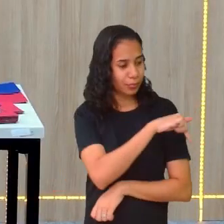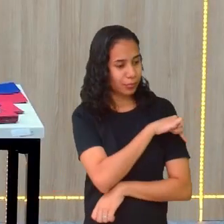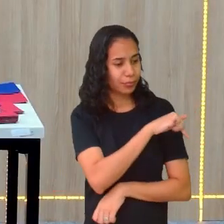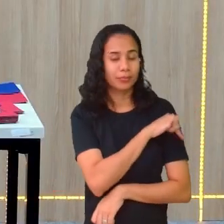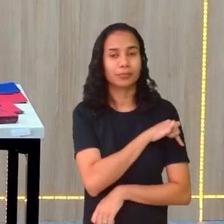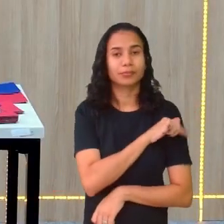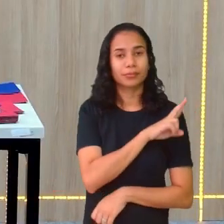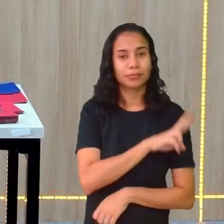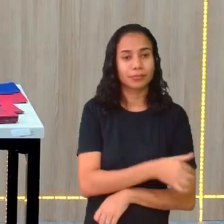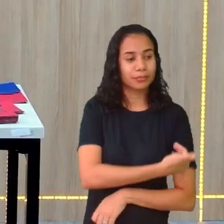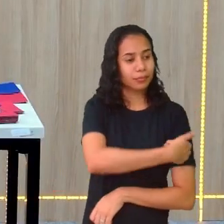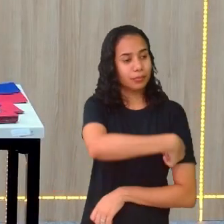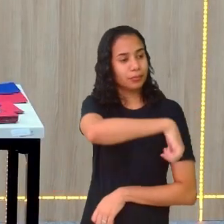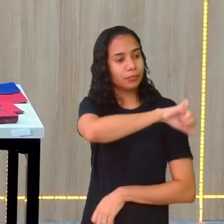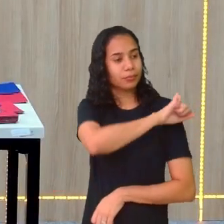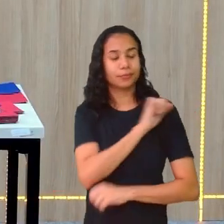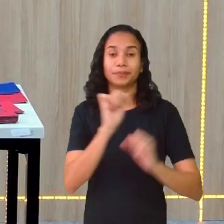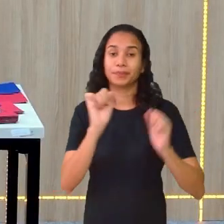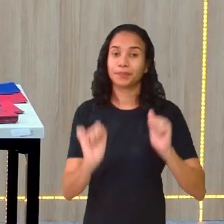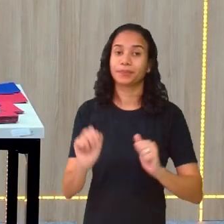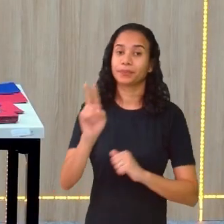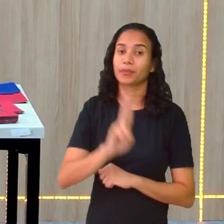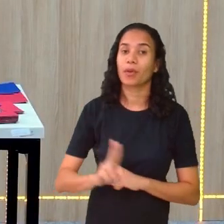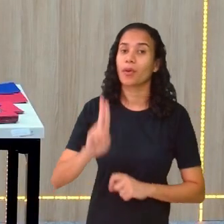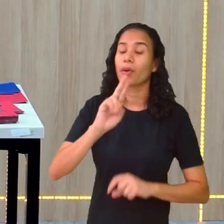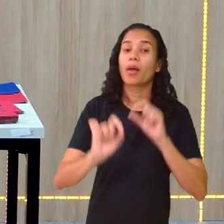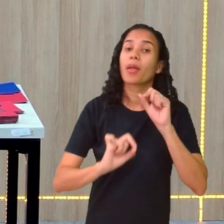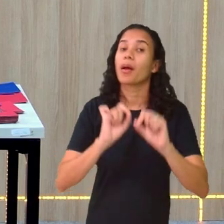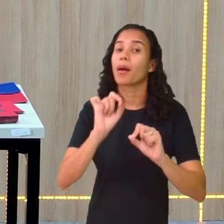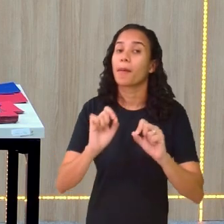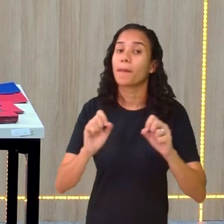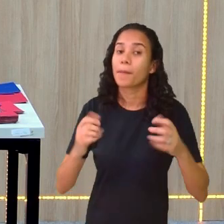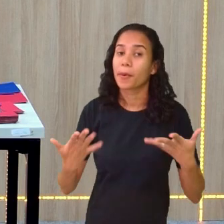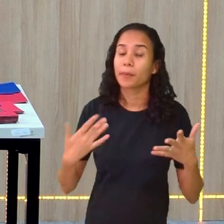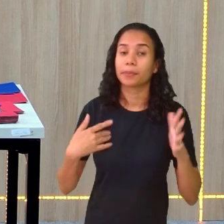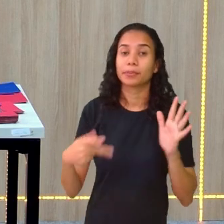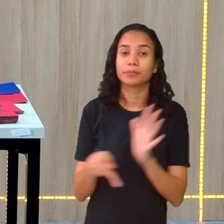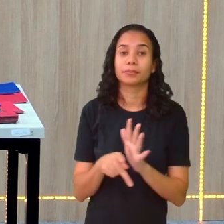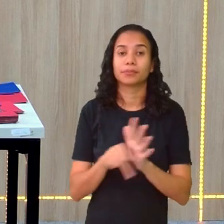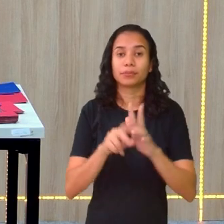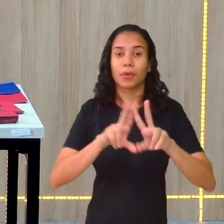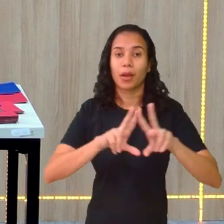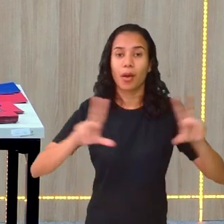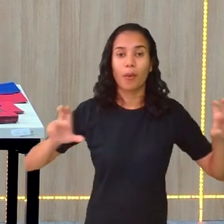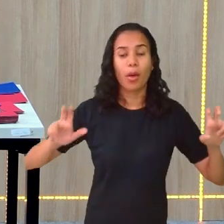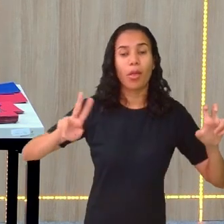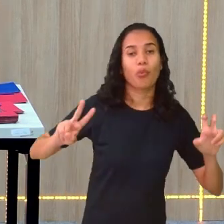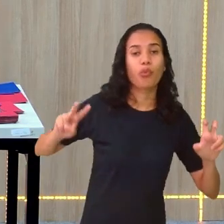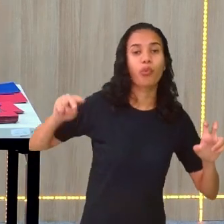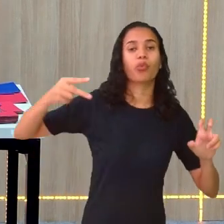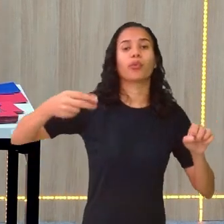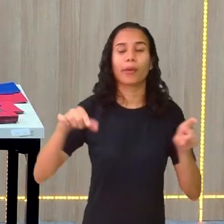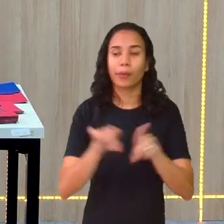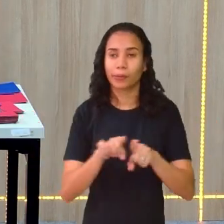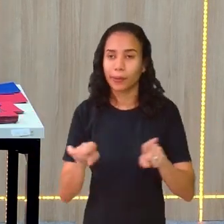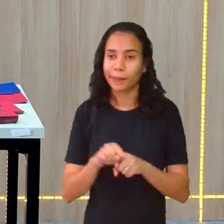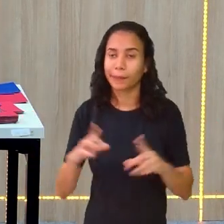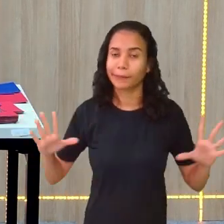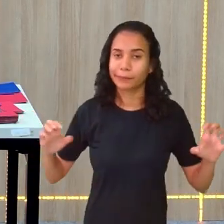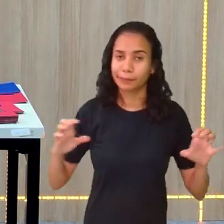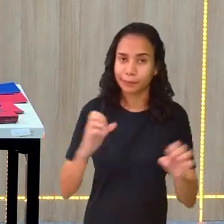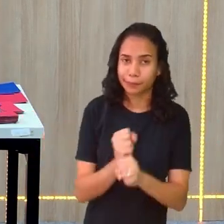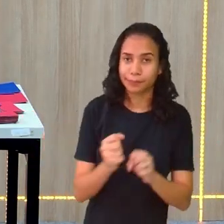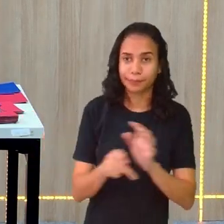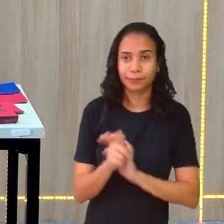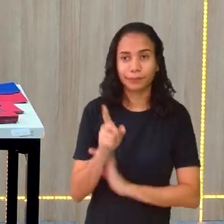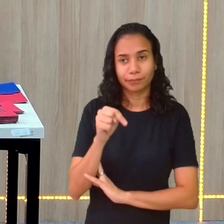ano e vão para o oitavo, vocês vão poder usar, sabem o quê? Equação do segundo grau também. Porque olha aqui. Isso